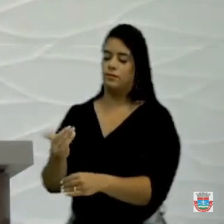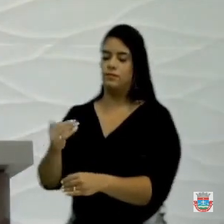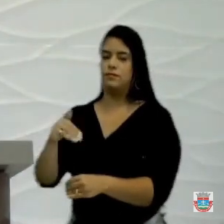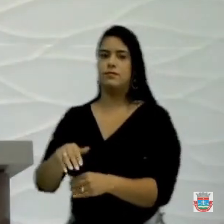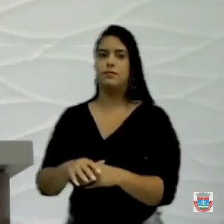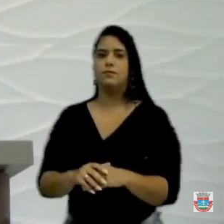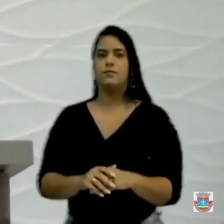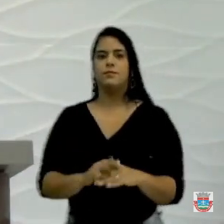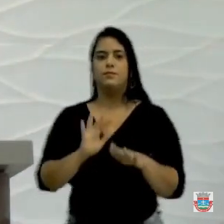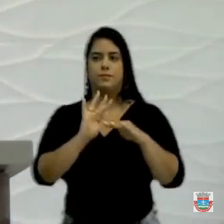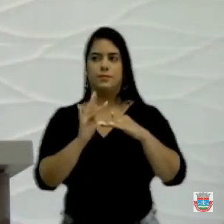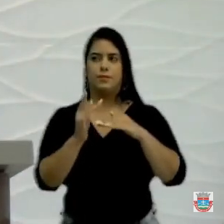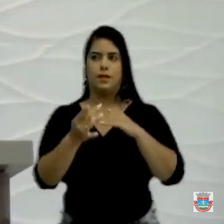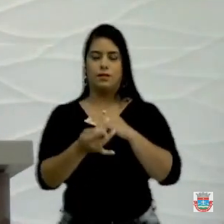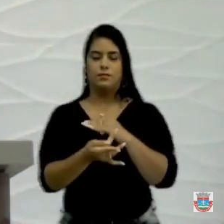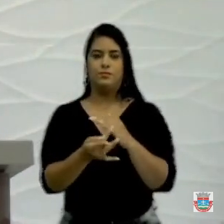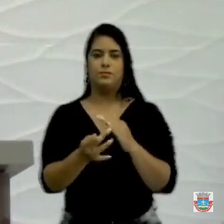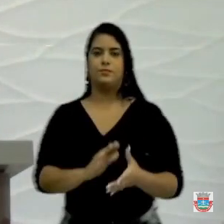e toda a rede social.